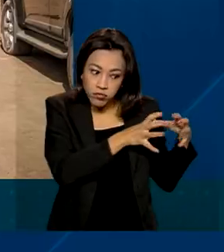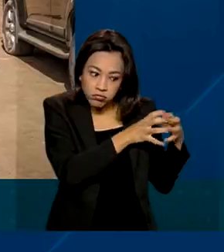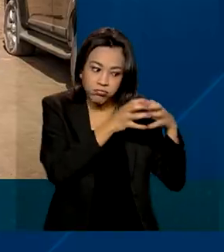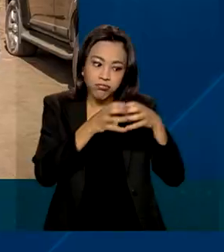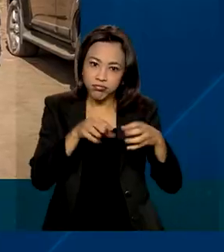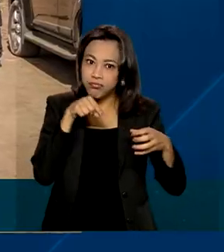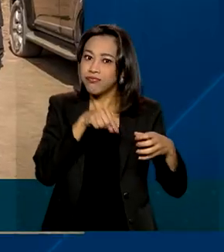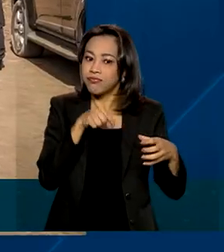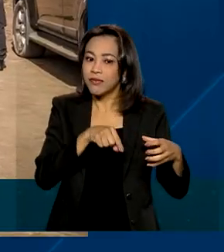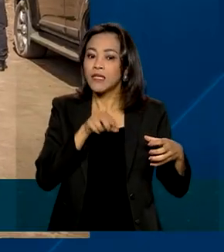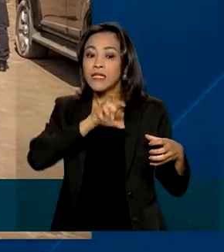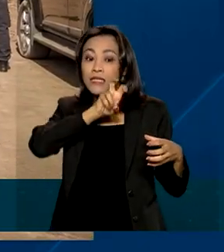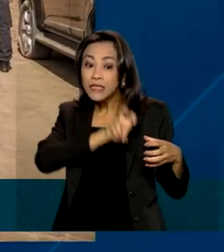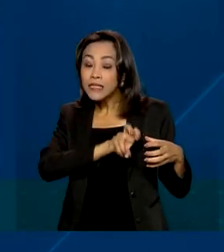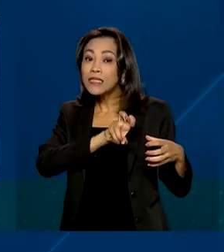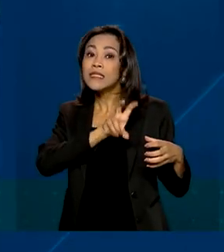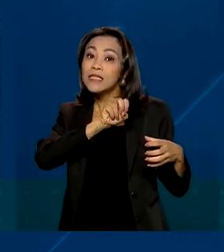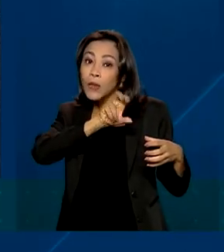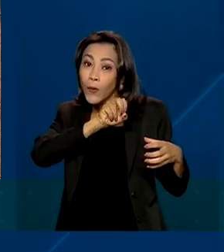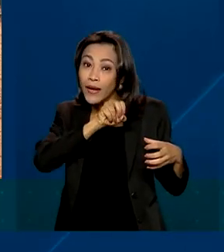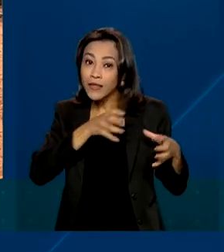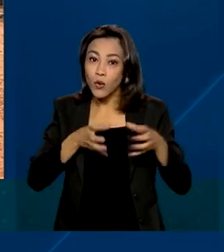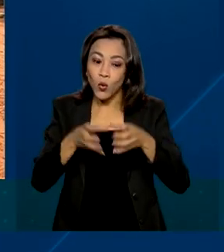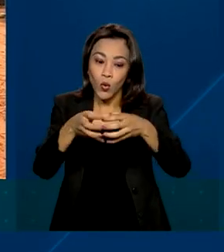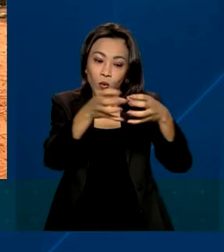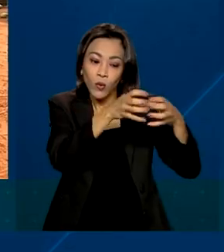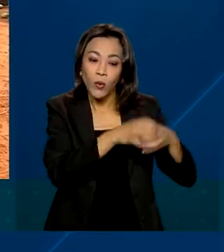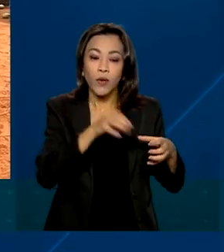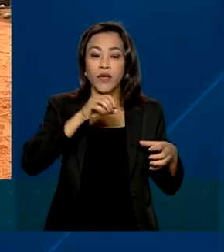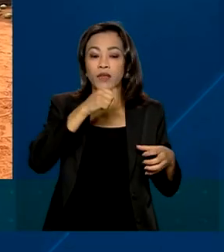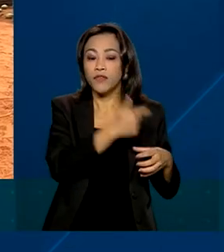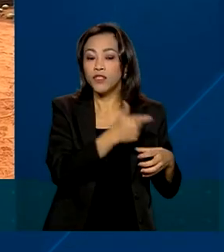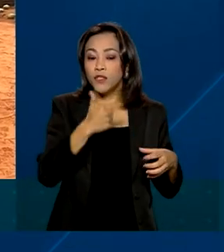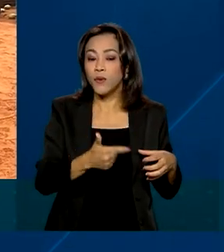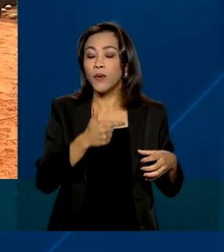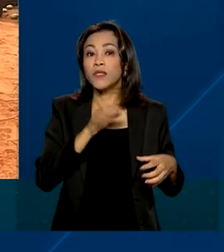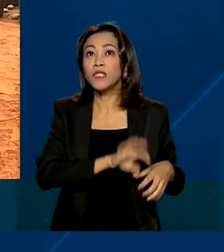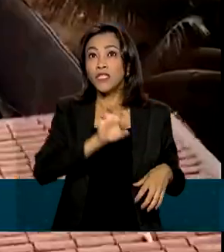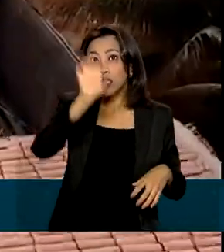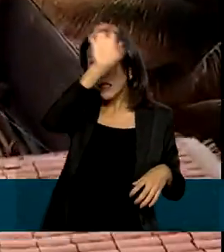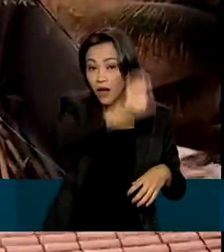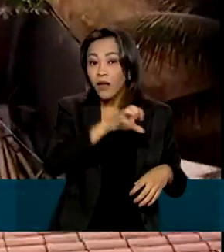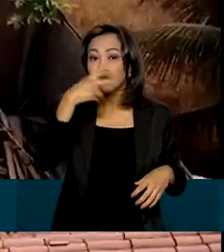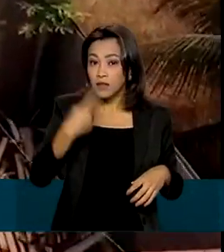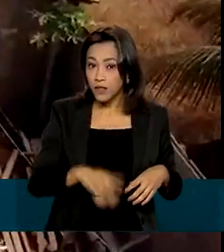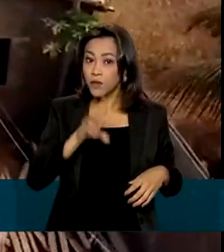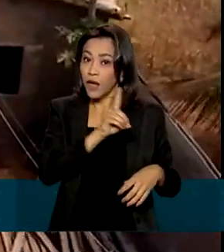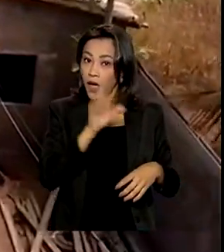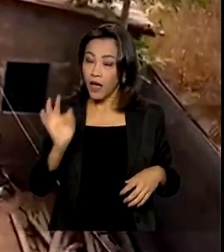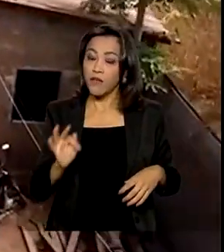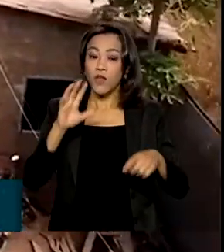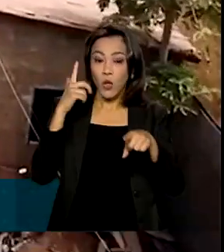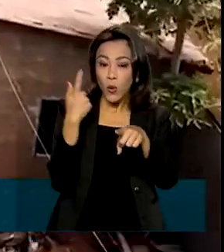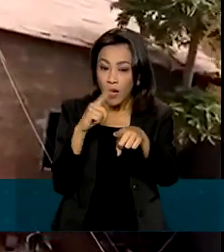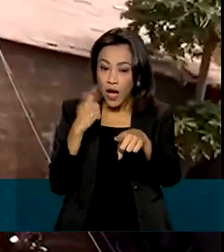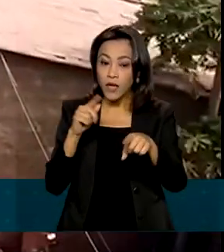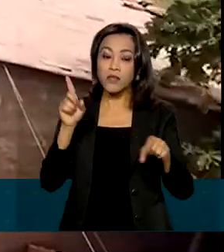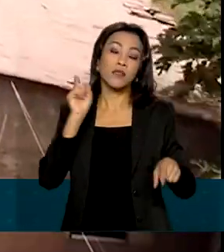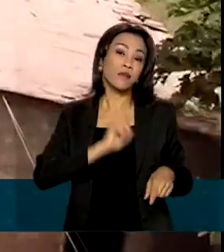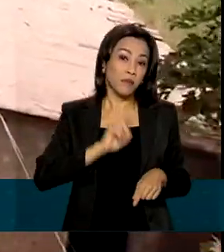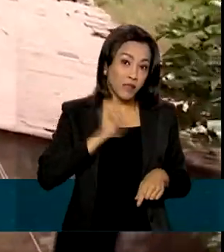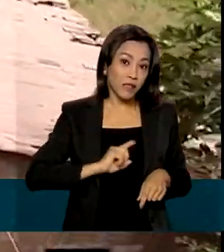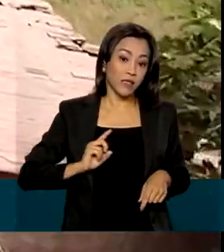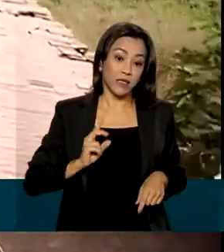foi feita por 50 equipes em 22 estados e no Distrito Federal. Goiás e Minas Gerais foram os